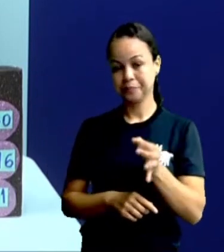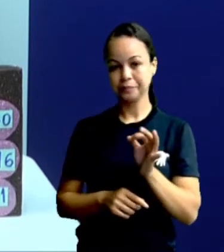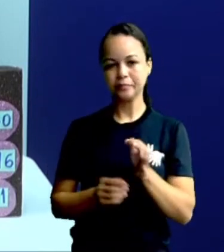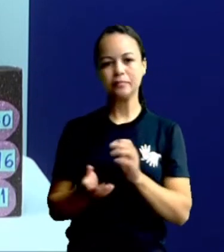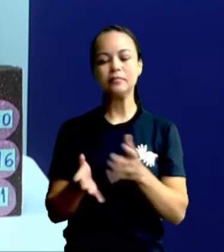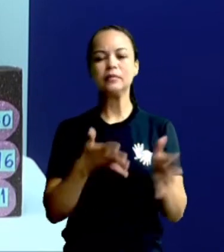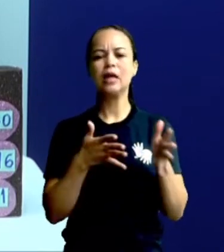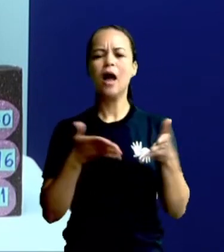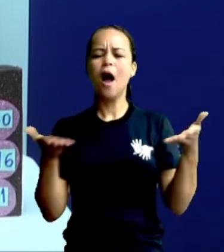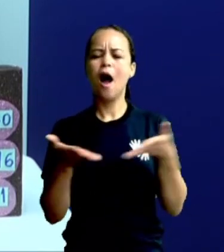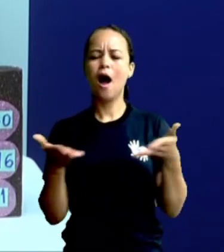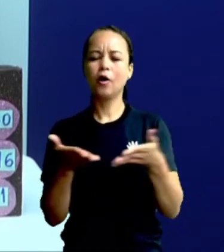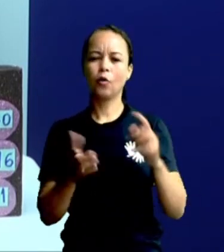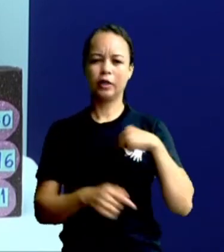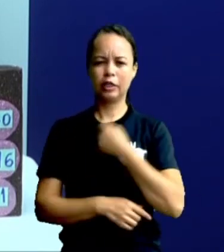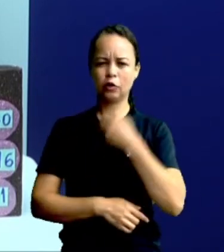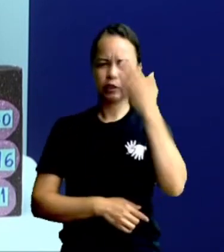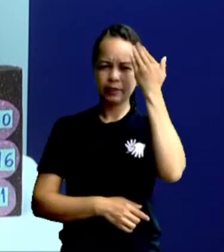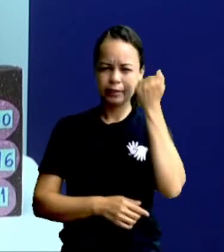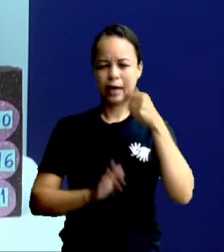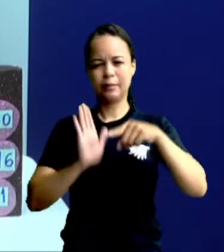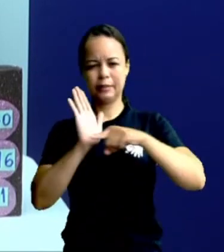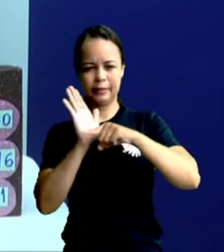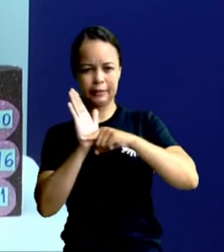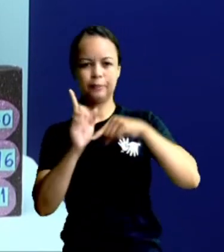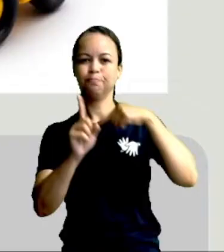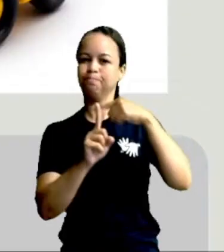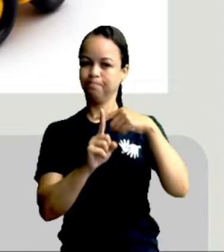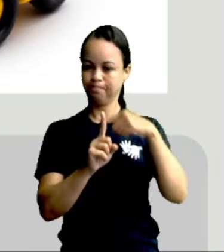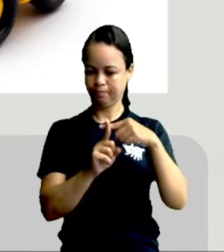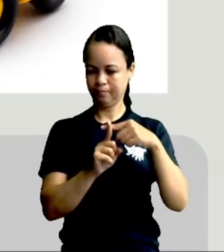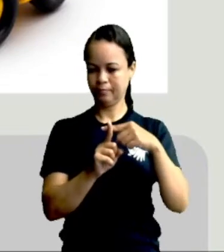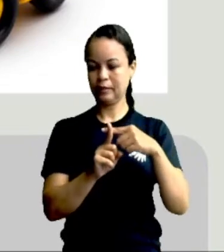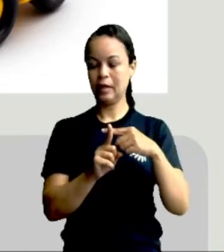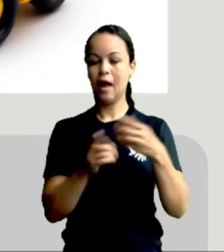agora que a gente já sabe a ideia de subtração e de adição.